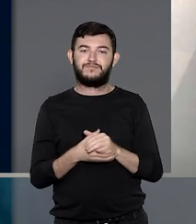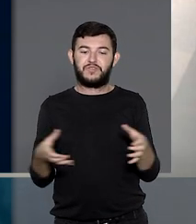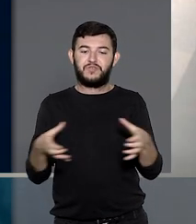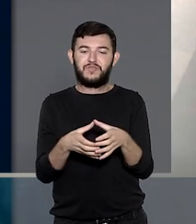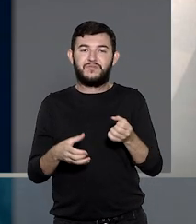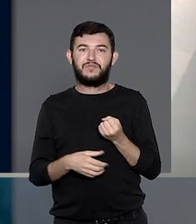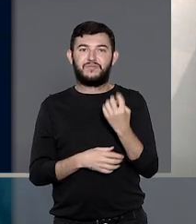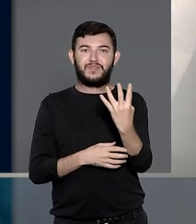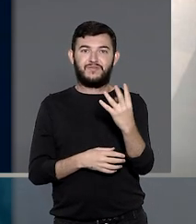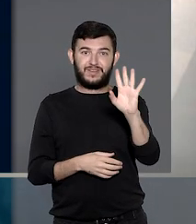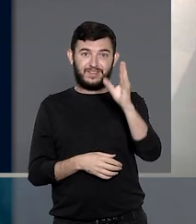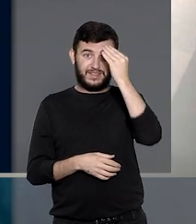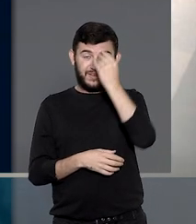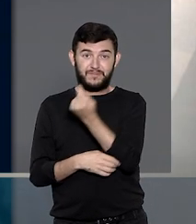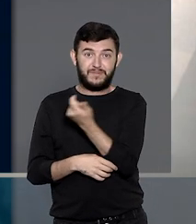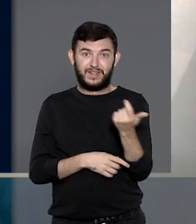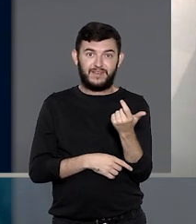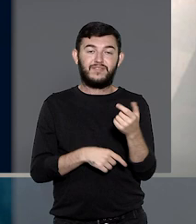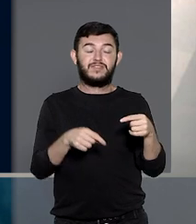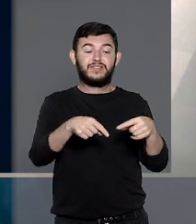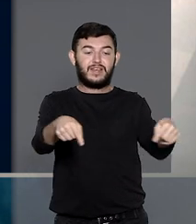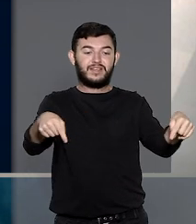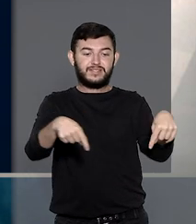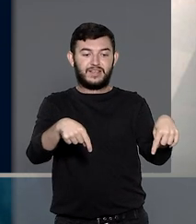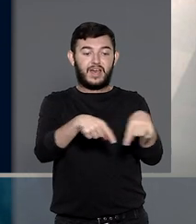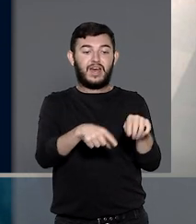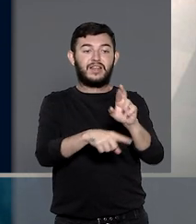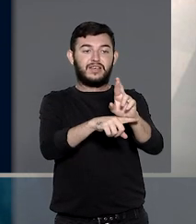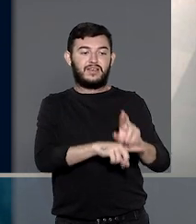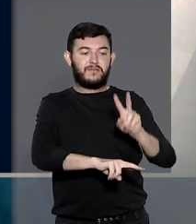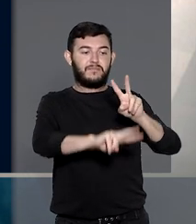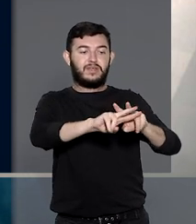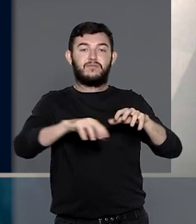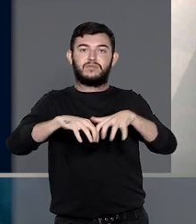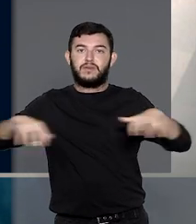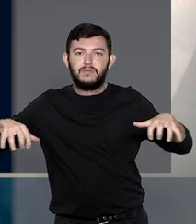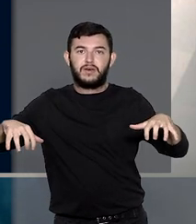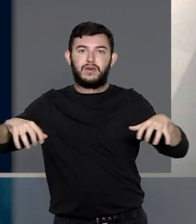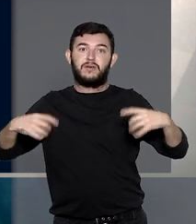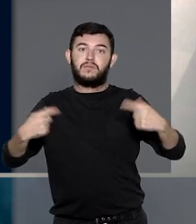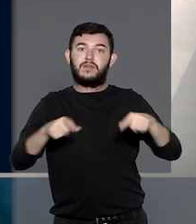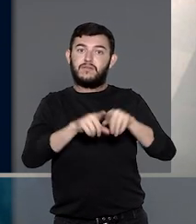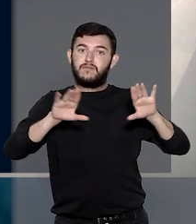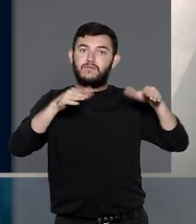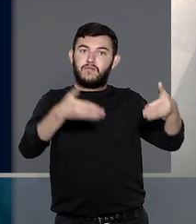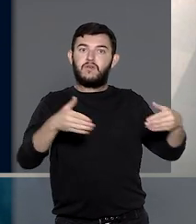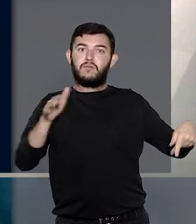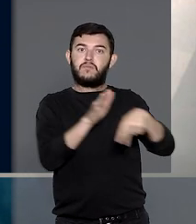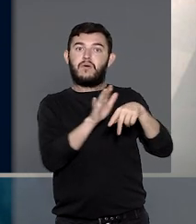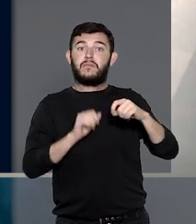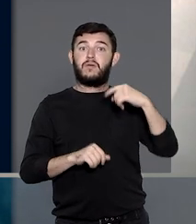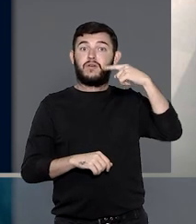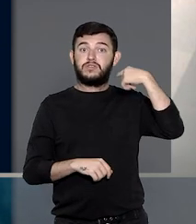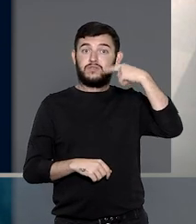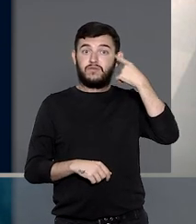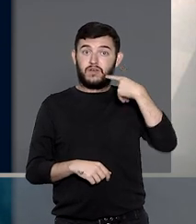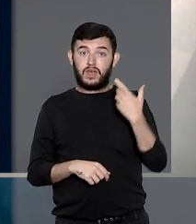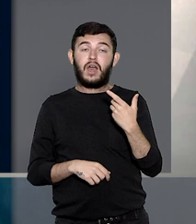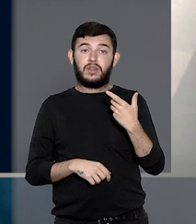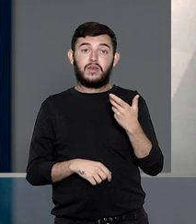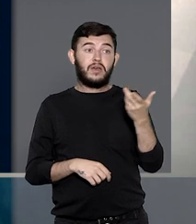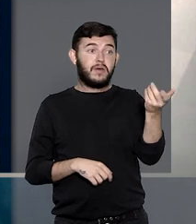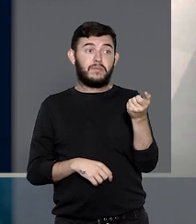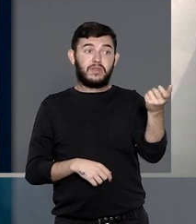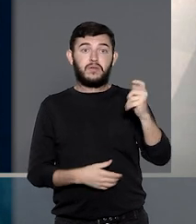maioria da quarta turma entendia que o benefício da sala de Estado maior deveria ser estendido à situação do advogado devedor de alimentos,